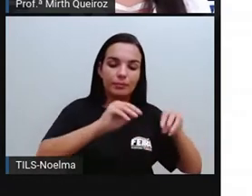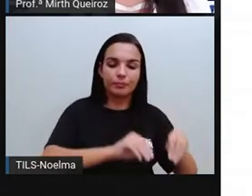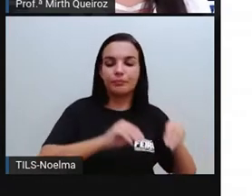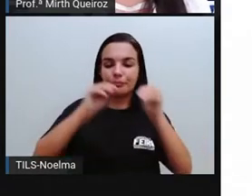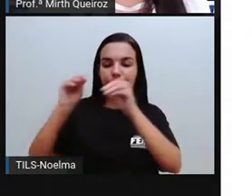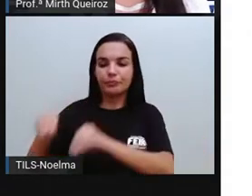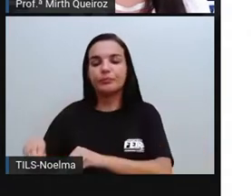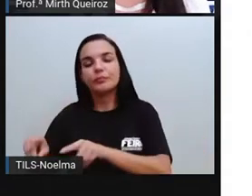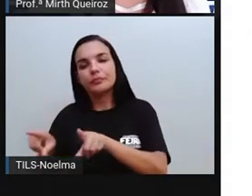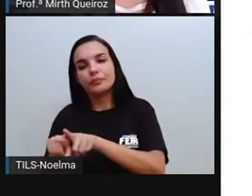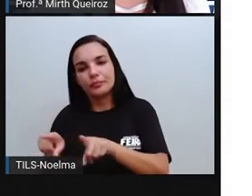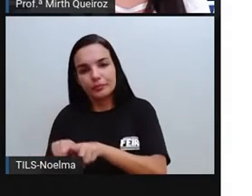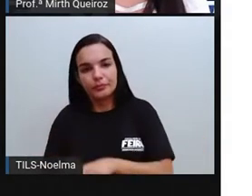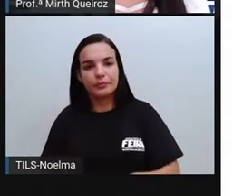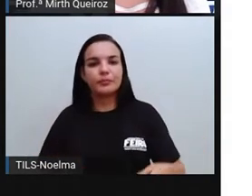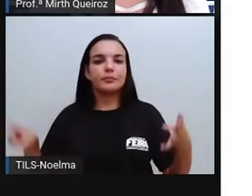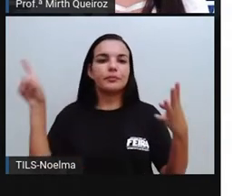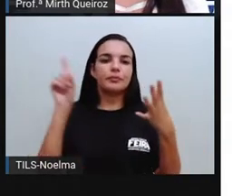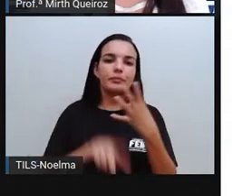nessa atividade.